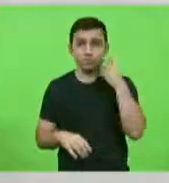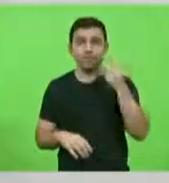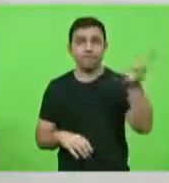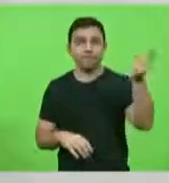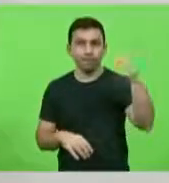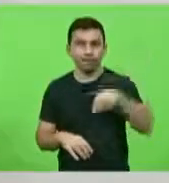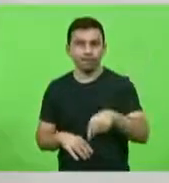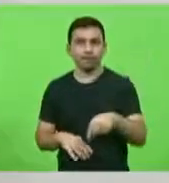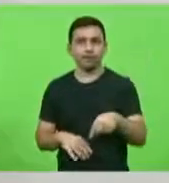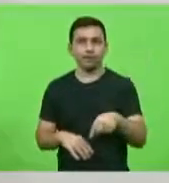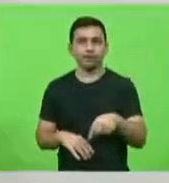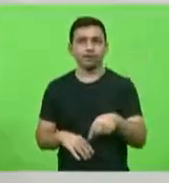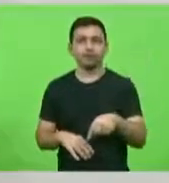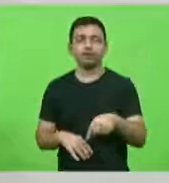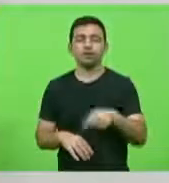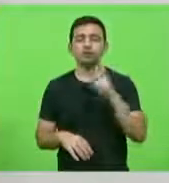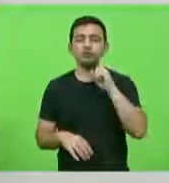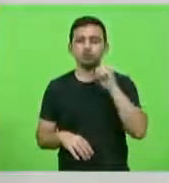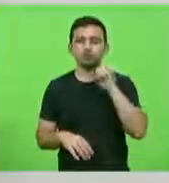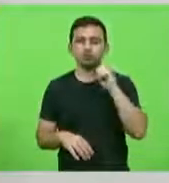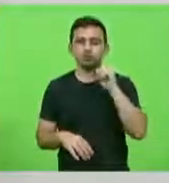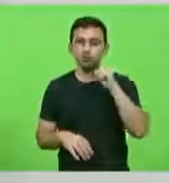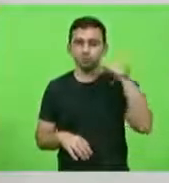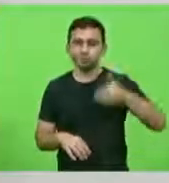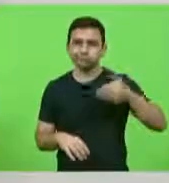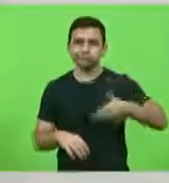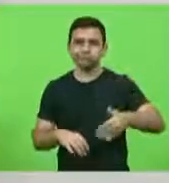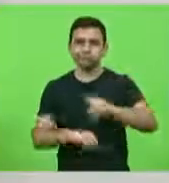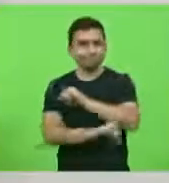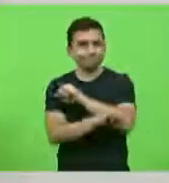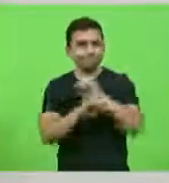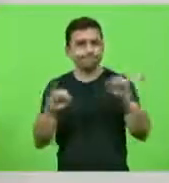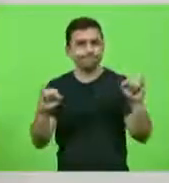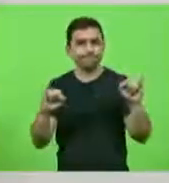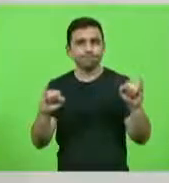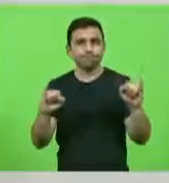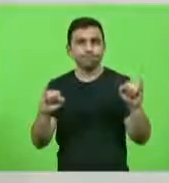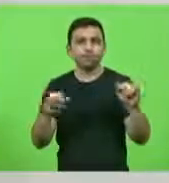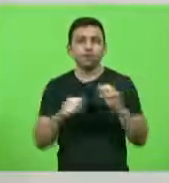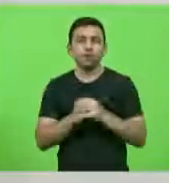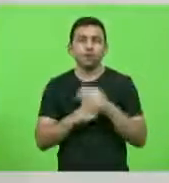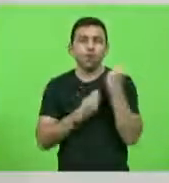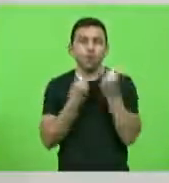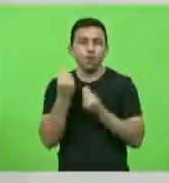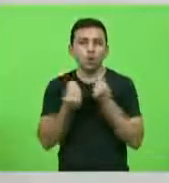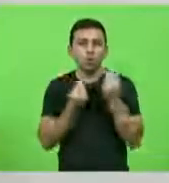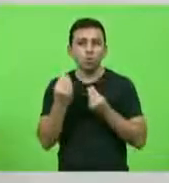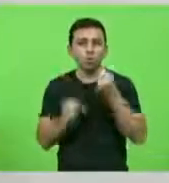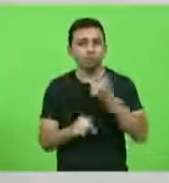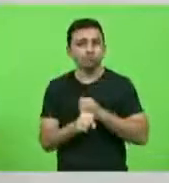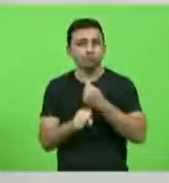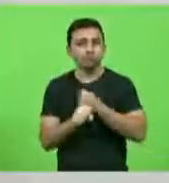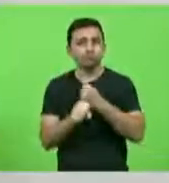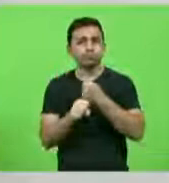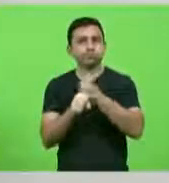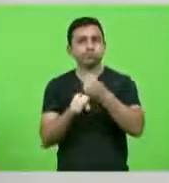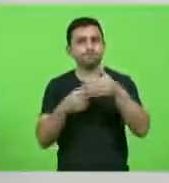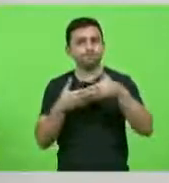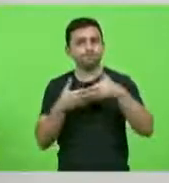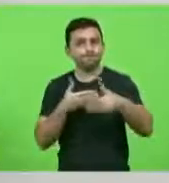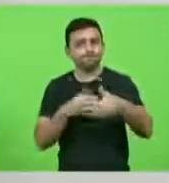esta casa nos próximos dias para anunciar como se dará, então, as obras a partir de uma